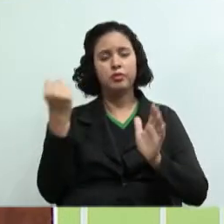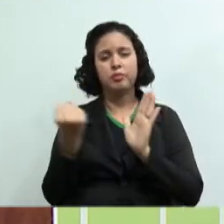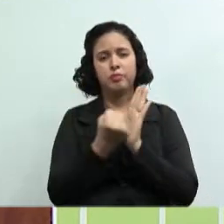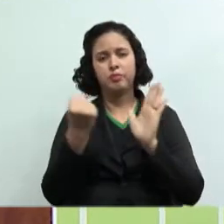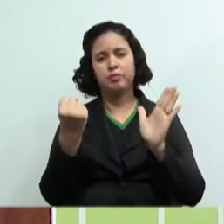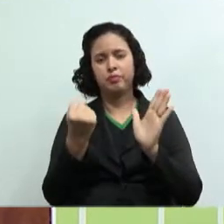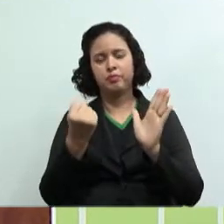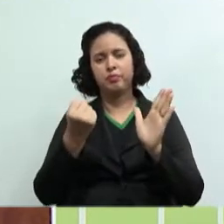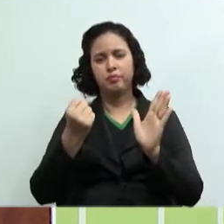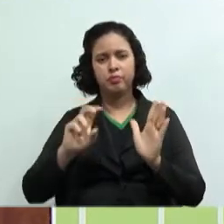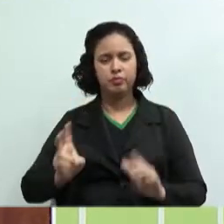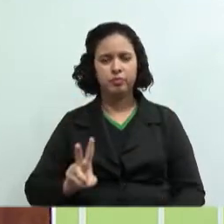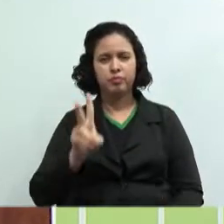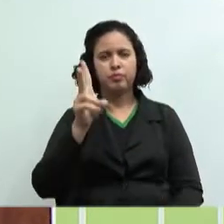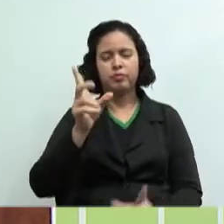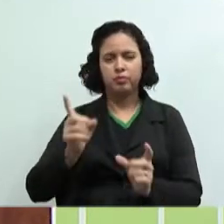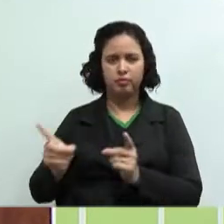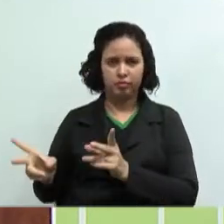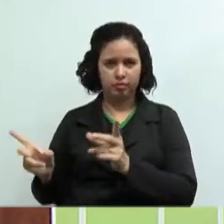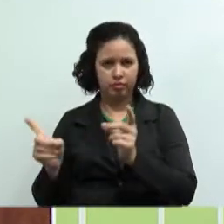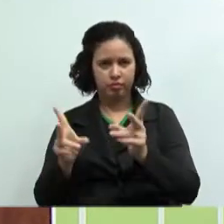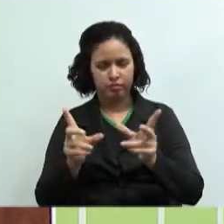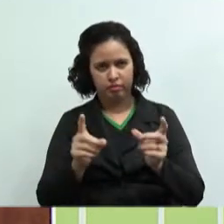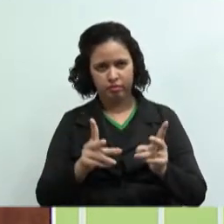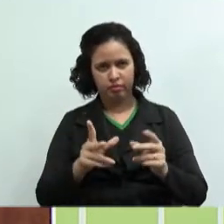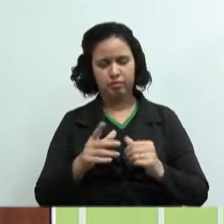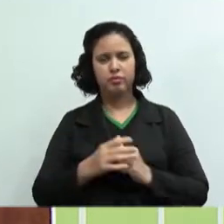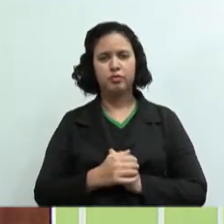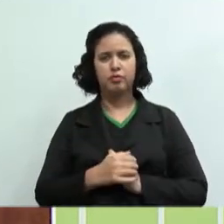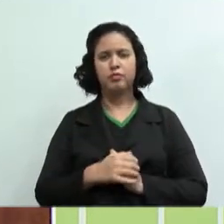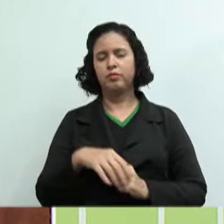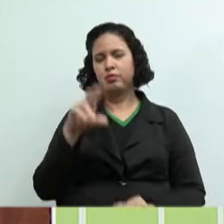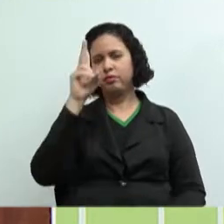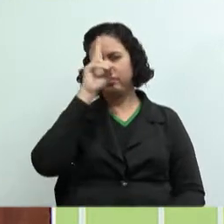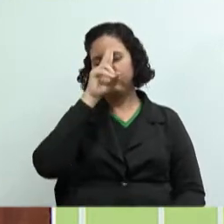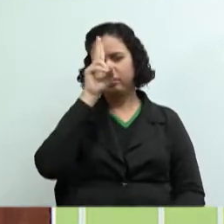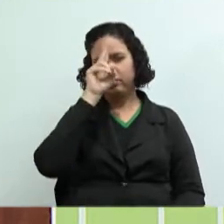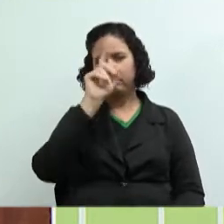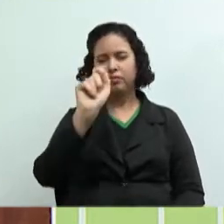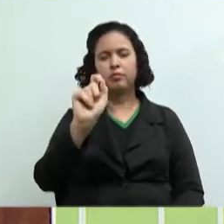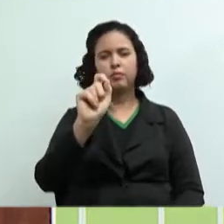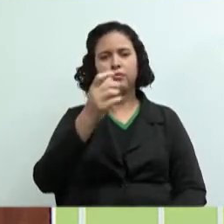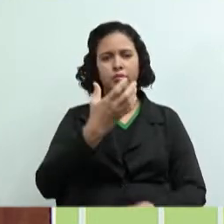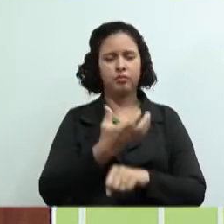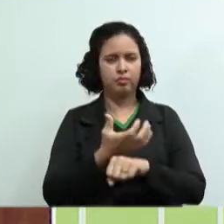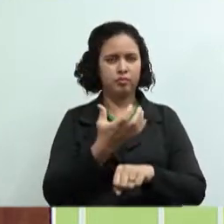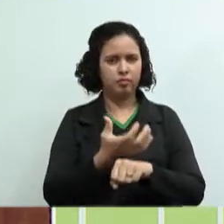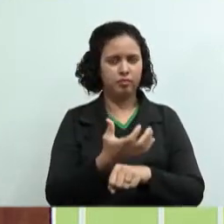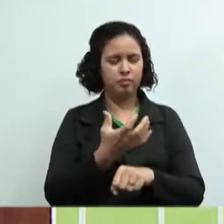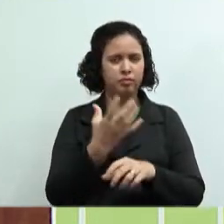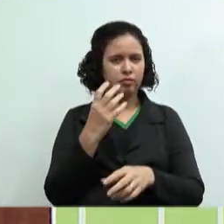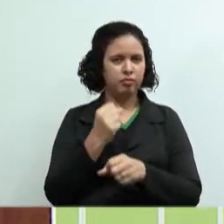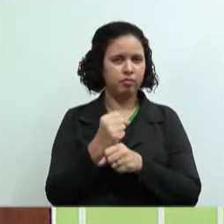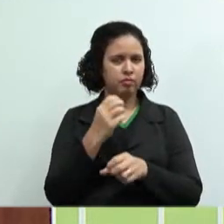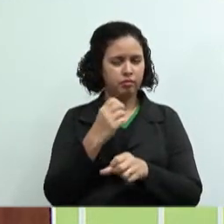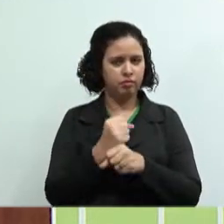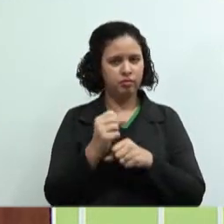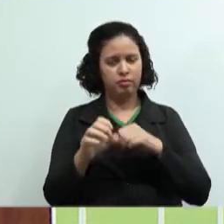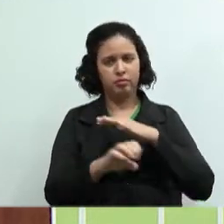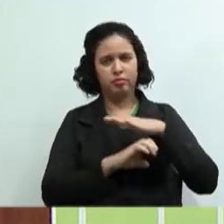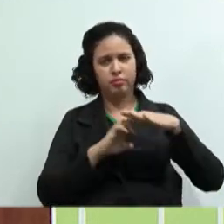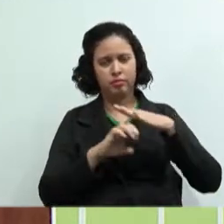produtos, correto? Então, ela é importante para isso. Lembrando que na disciplina de contabilidade de empresas